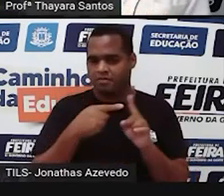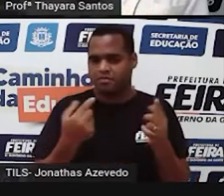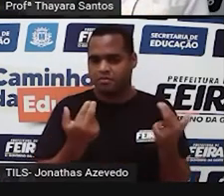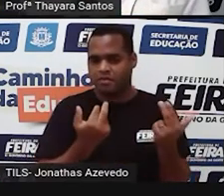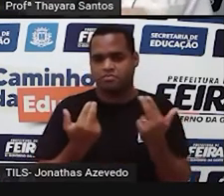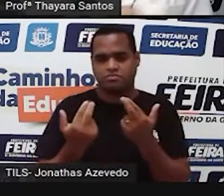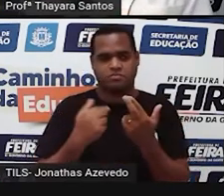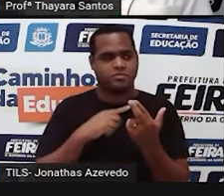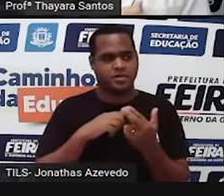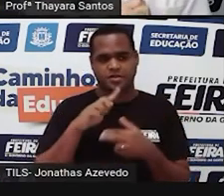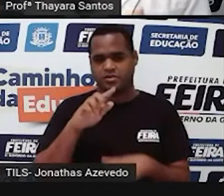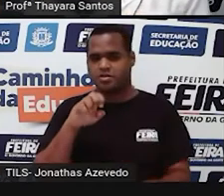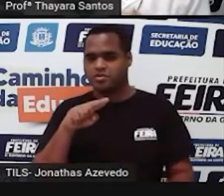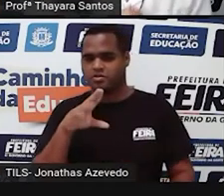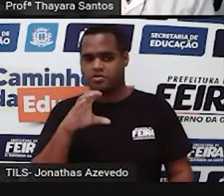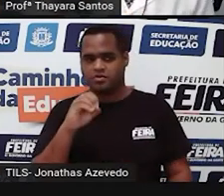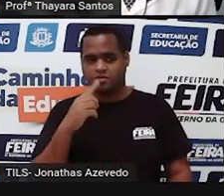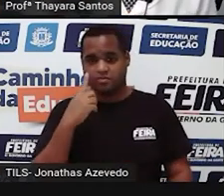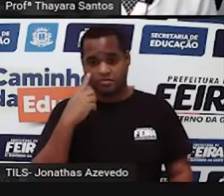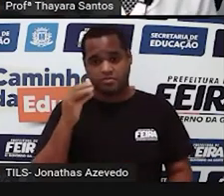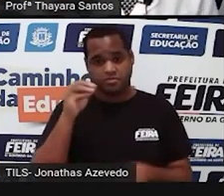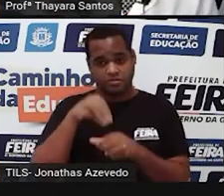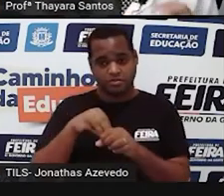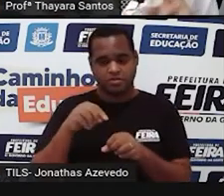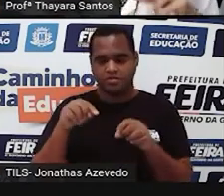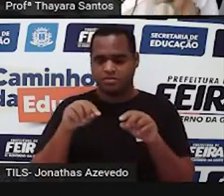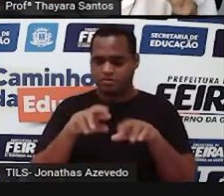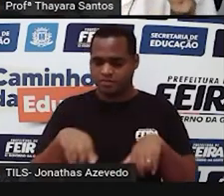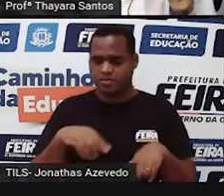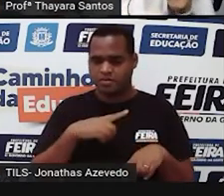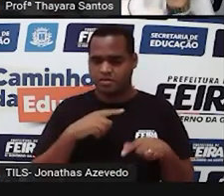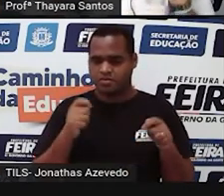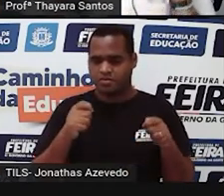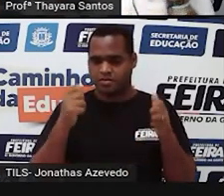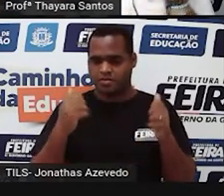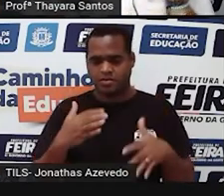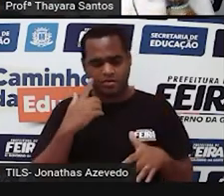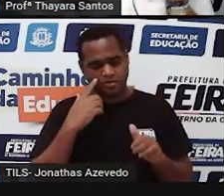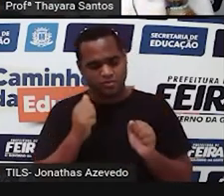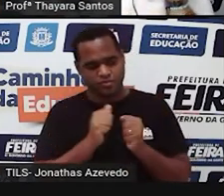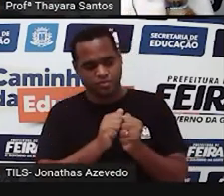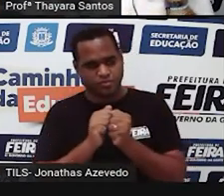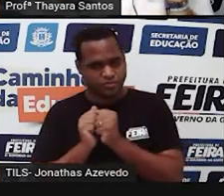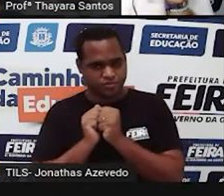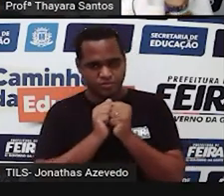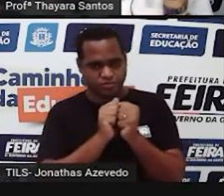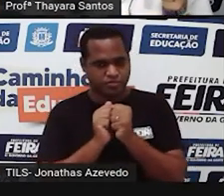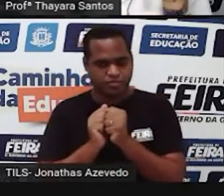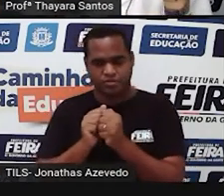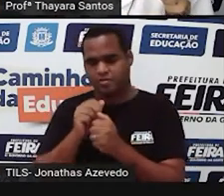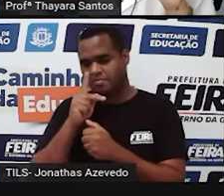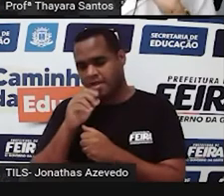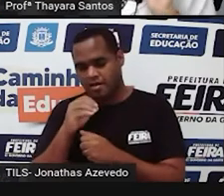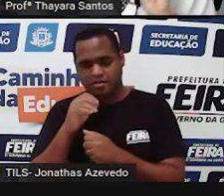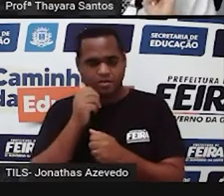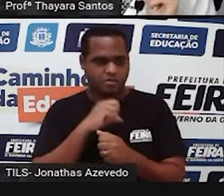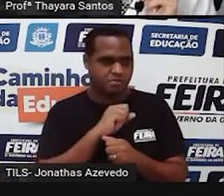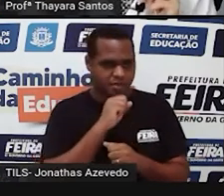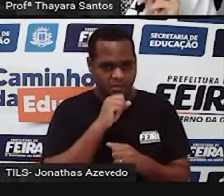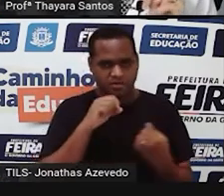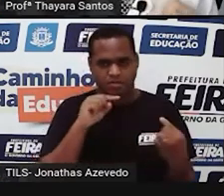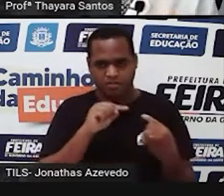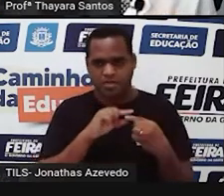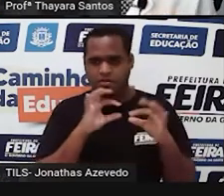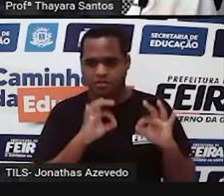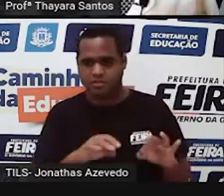loco gênico e em cromossomos homólogos. Então, os cromossomos estão ali lado a lado, ó. Um herdado do pai e o outro da mãe. Eles ficam ali juntinhos um